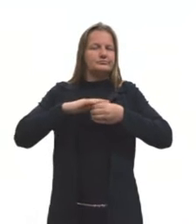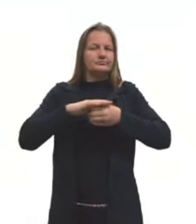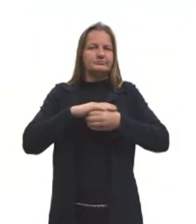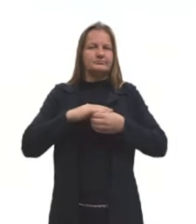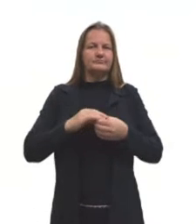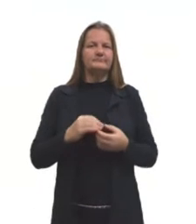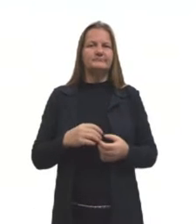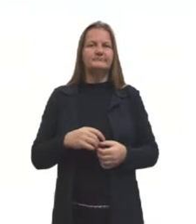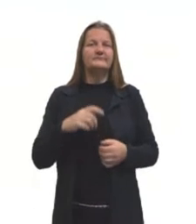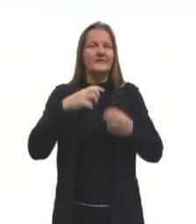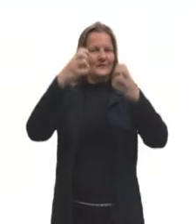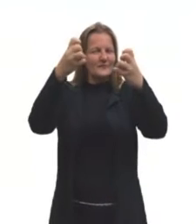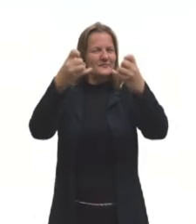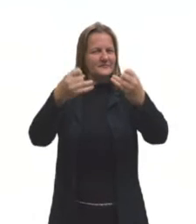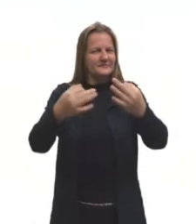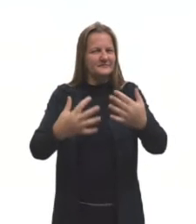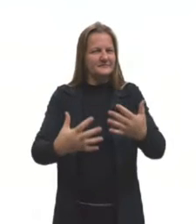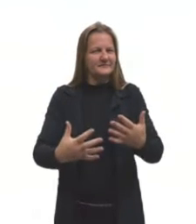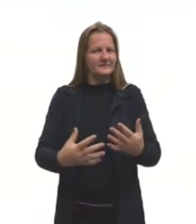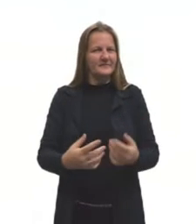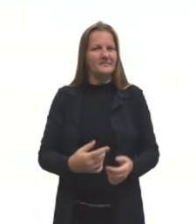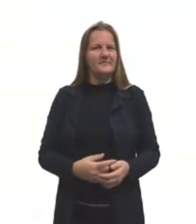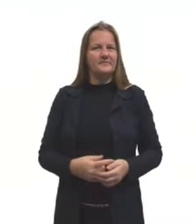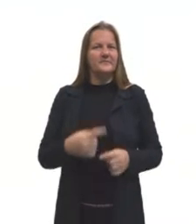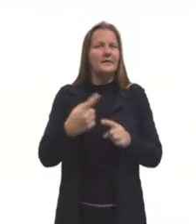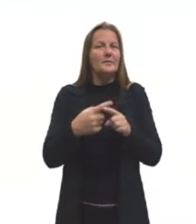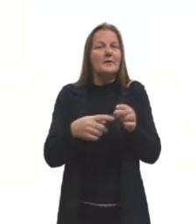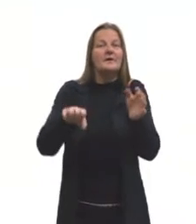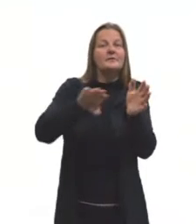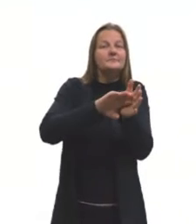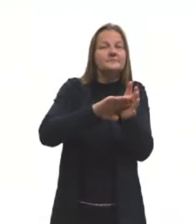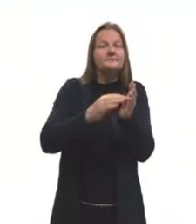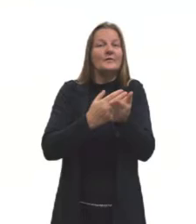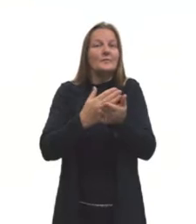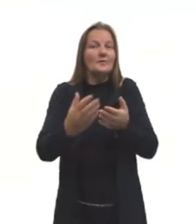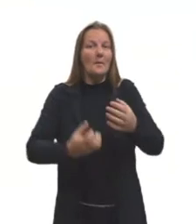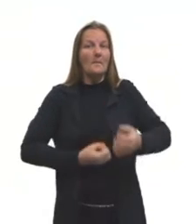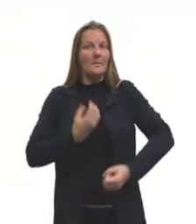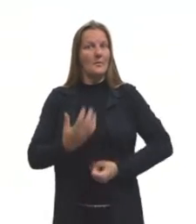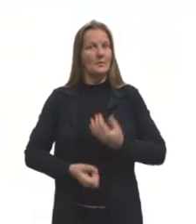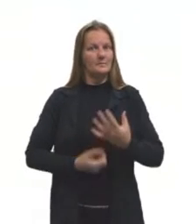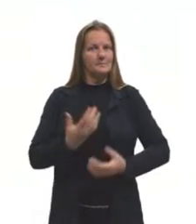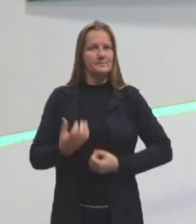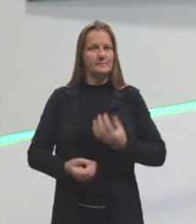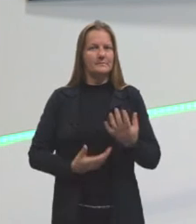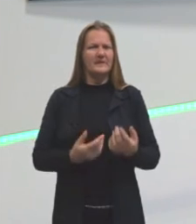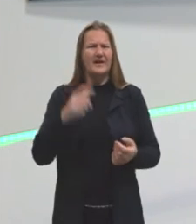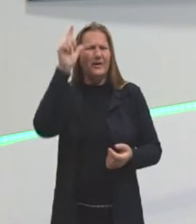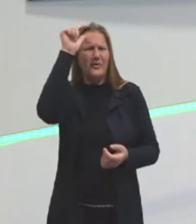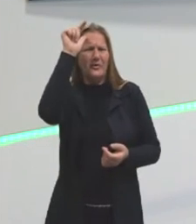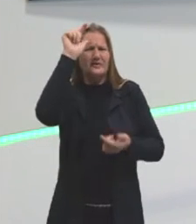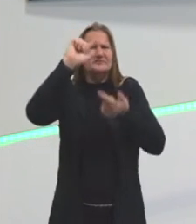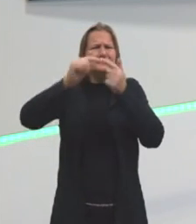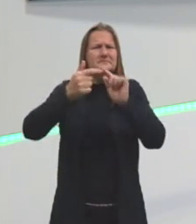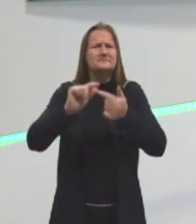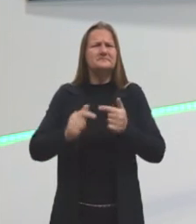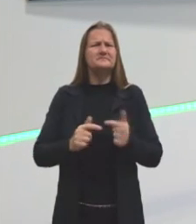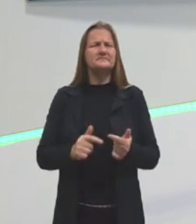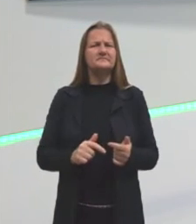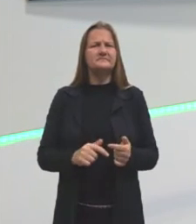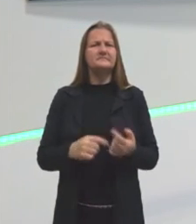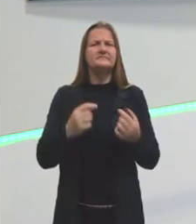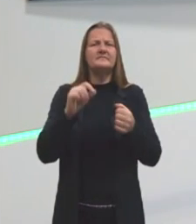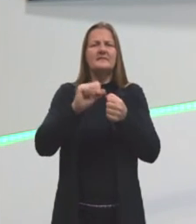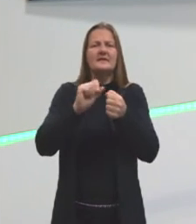Eu já vou explicar por que eu estou chegando aqui. Por que eu comecei? Professora, não tem lógica nenhuma. A senhora falou que é